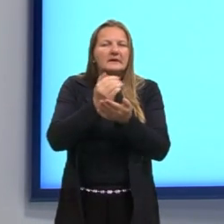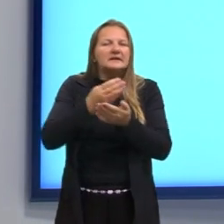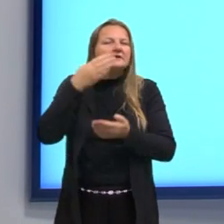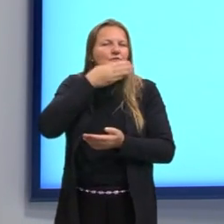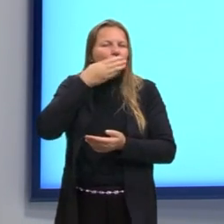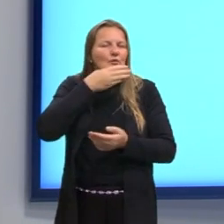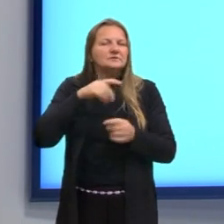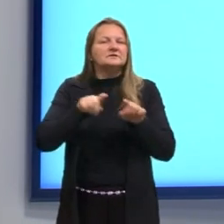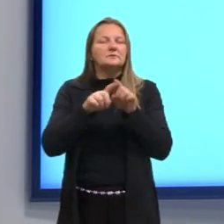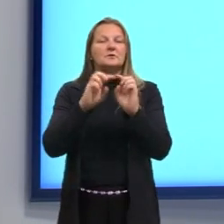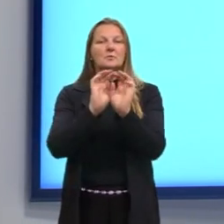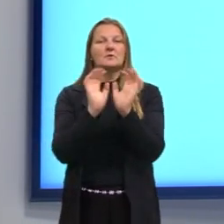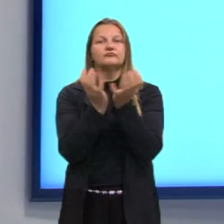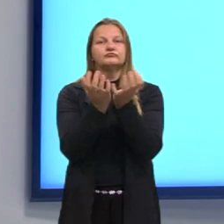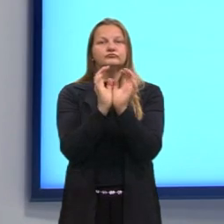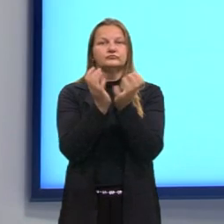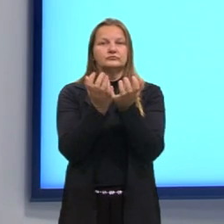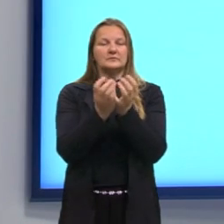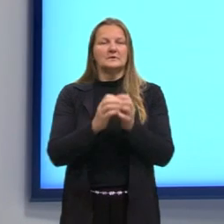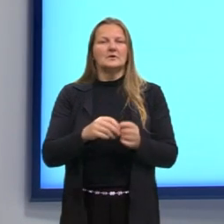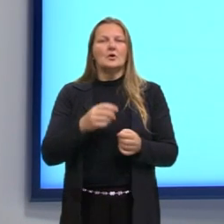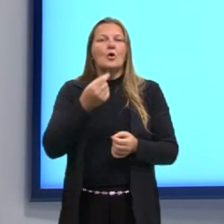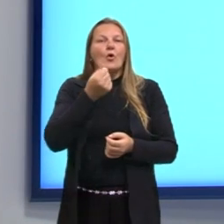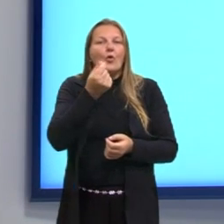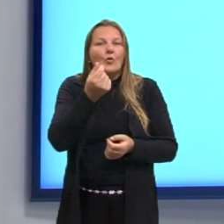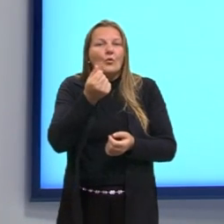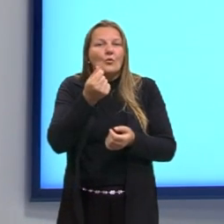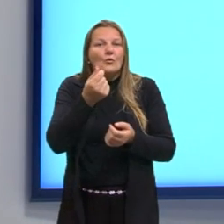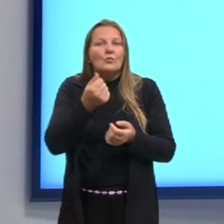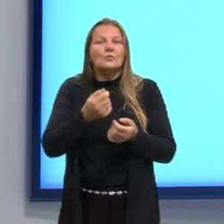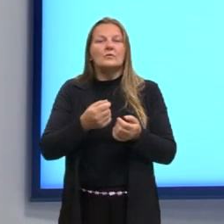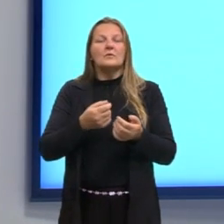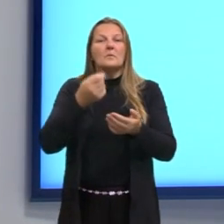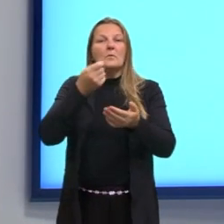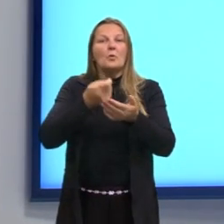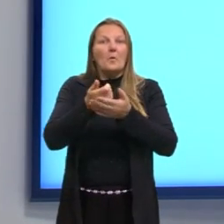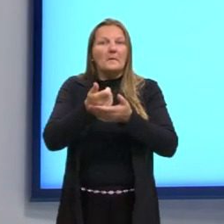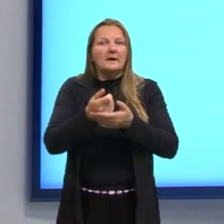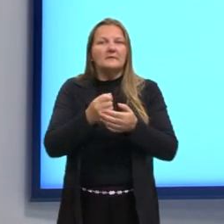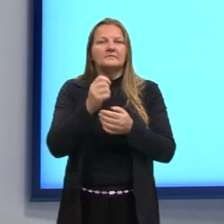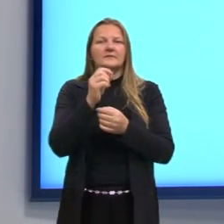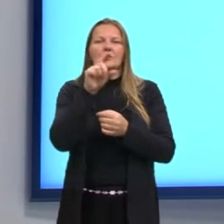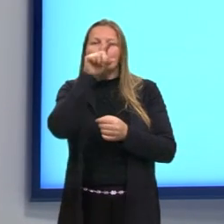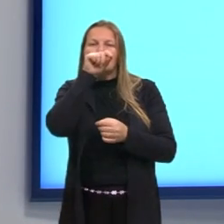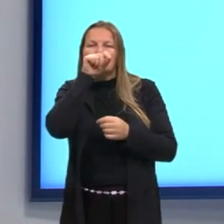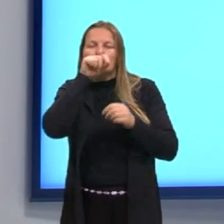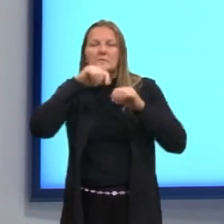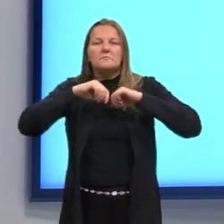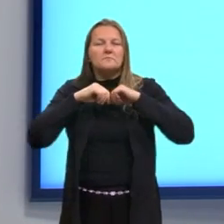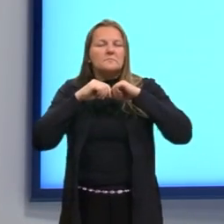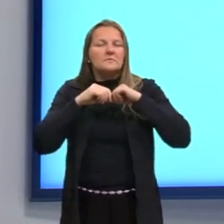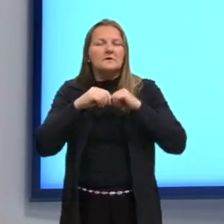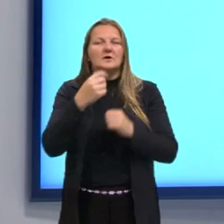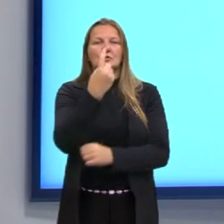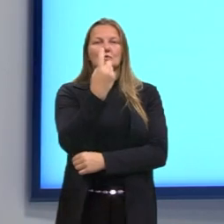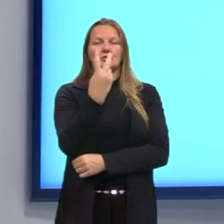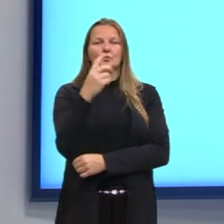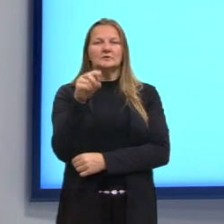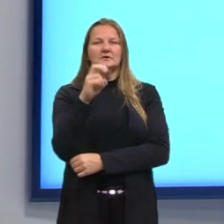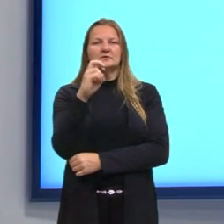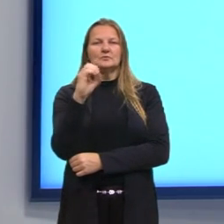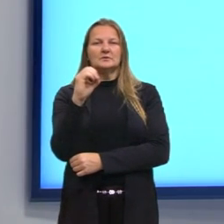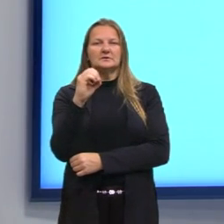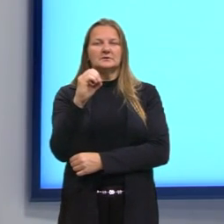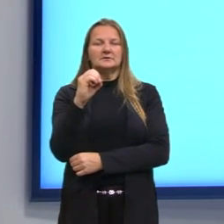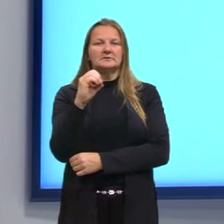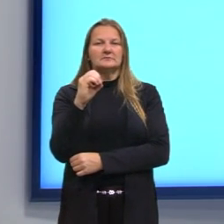dos produtos para essa refeição são O frango custa R$ 12,50 o